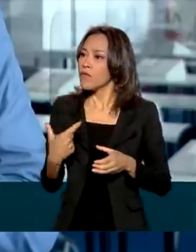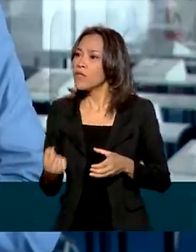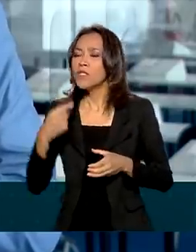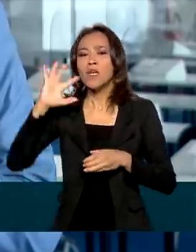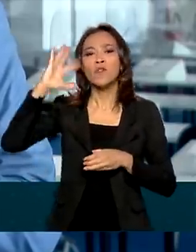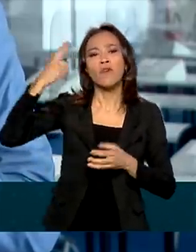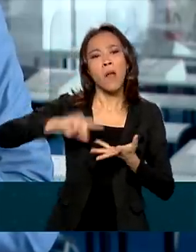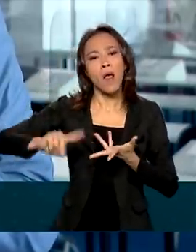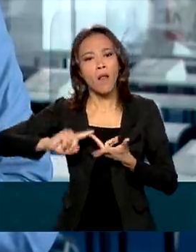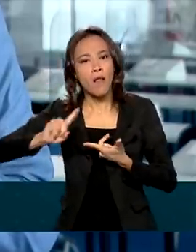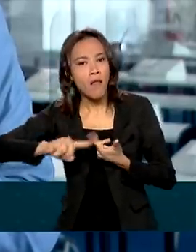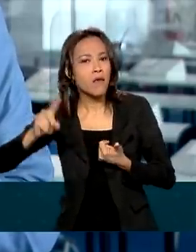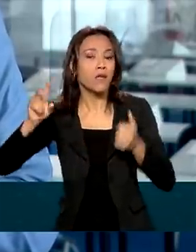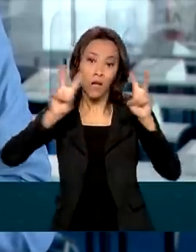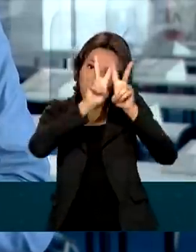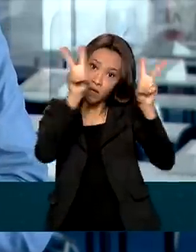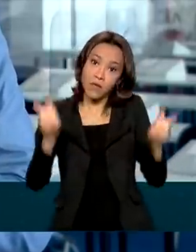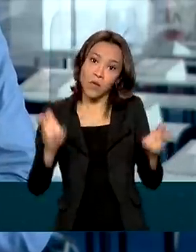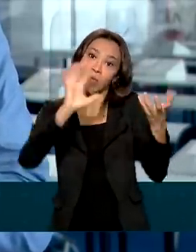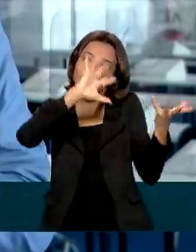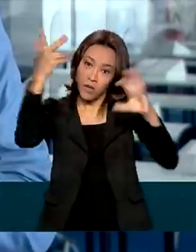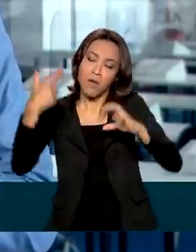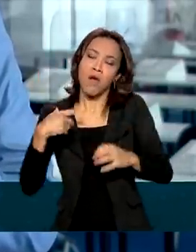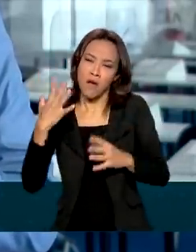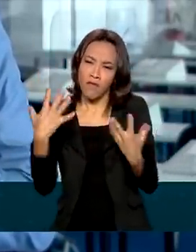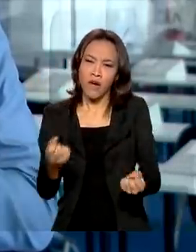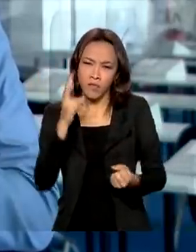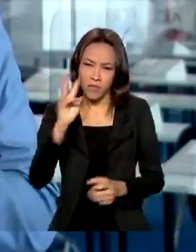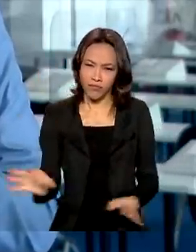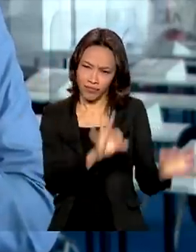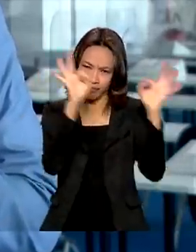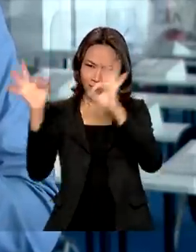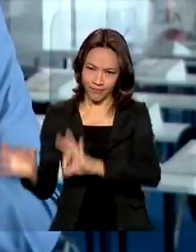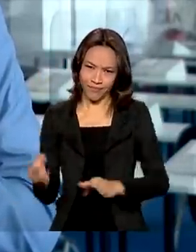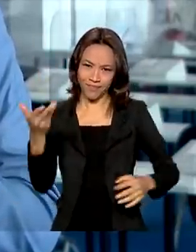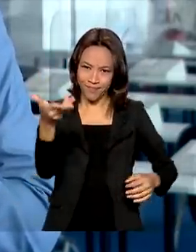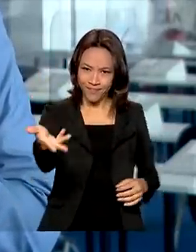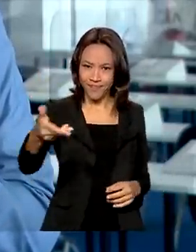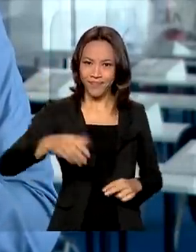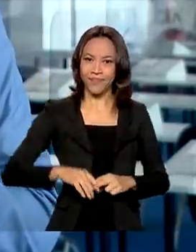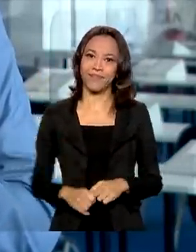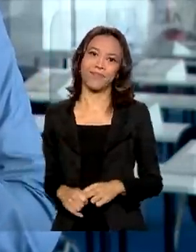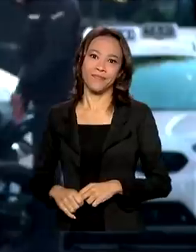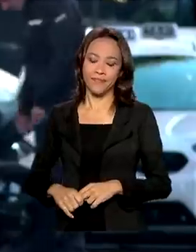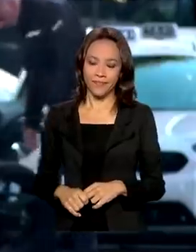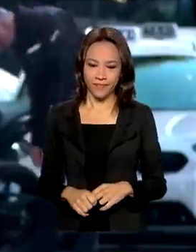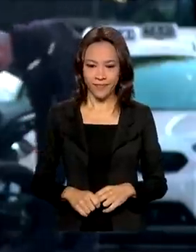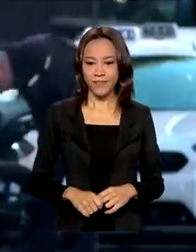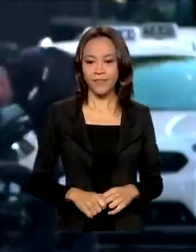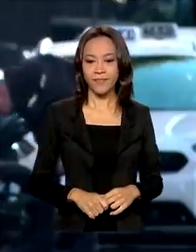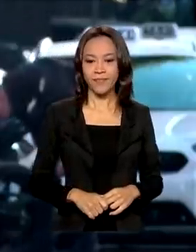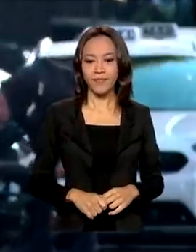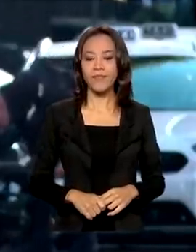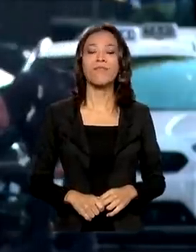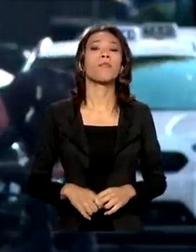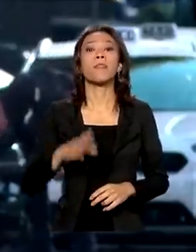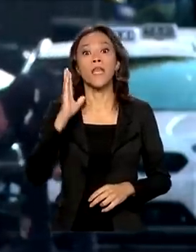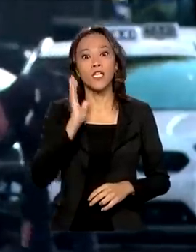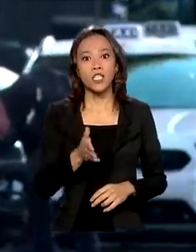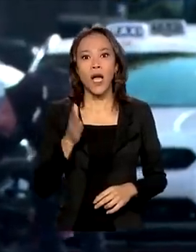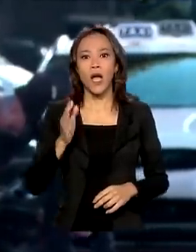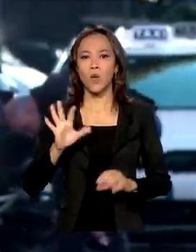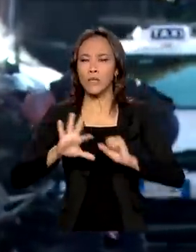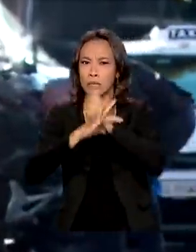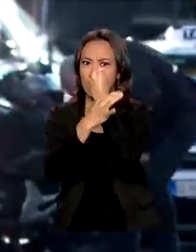é sobre questões climáticas. Vamos acompanhar o VT logo em seguida. Já há um forte